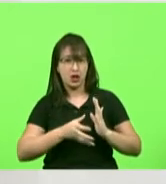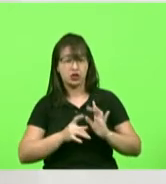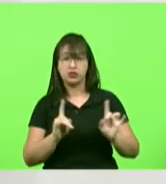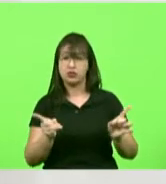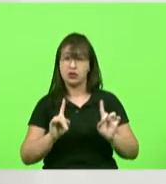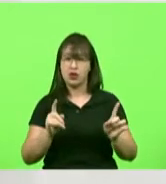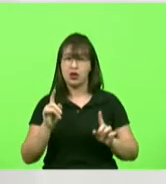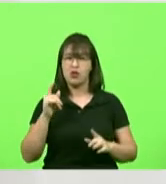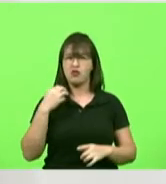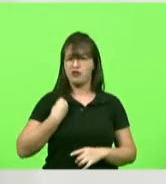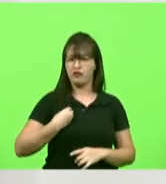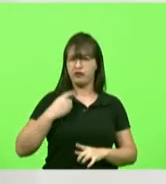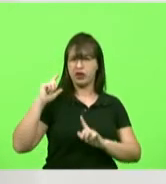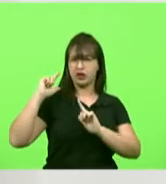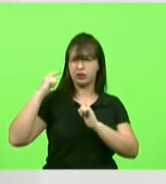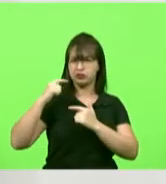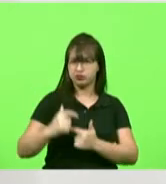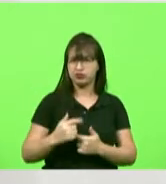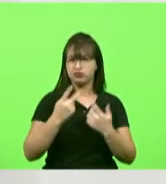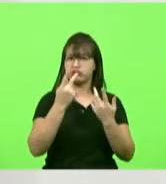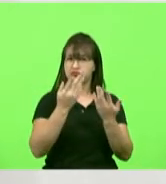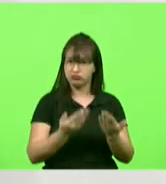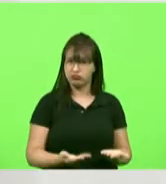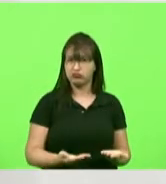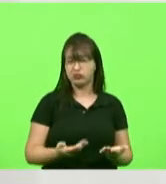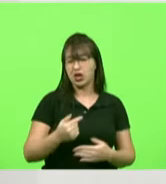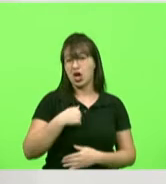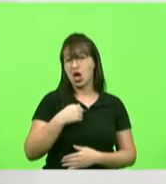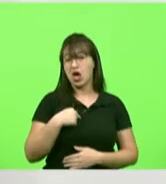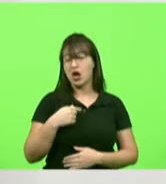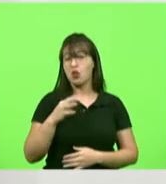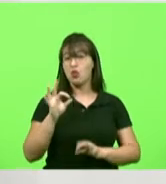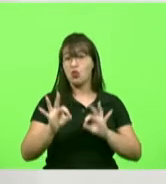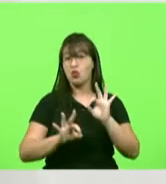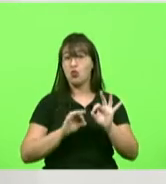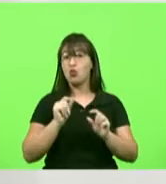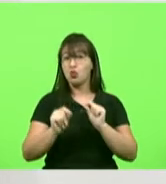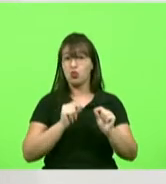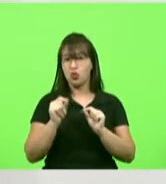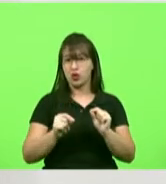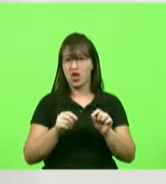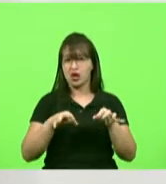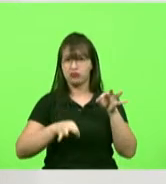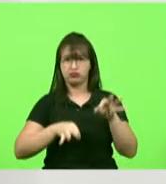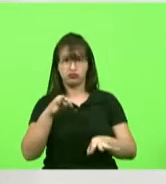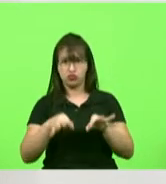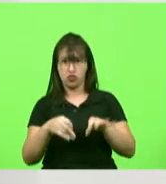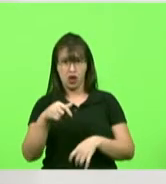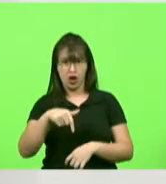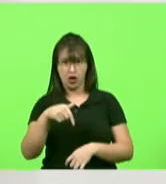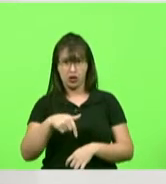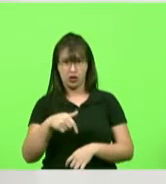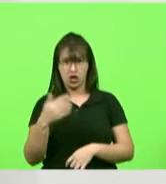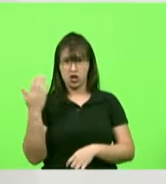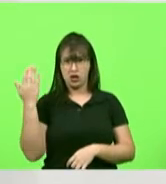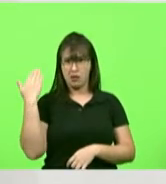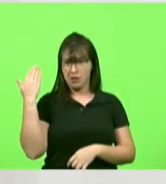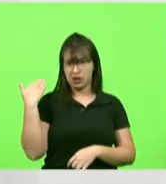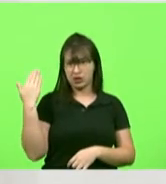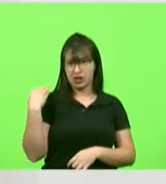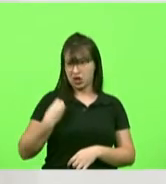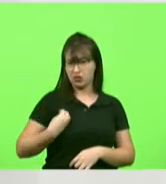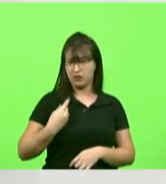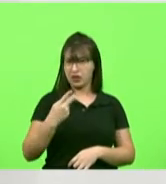sujeito e também não vou não estou aqui para poder medir ou para poder julgar o que fez no passado ou o que pode